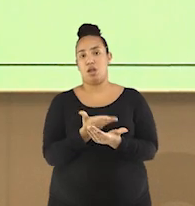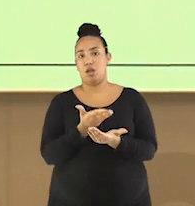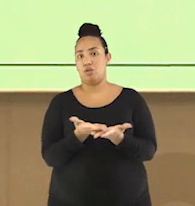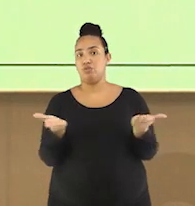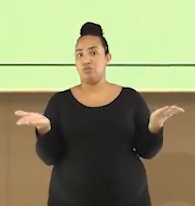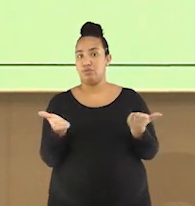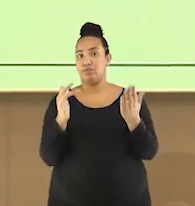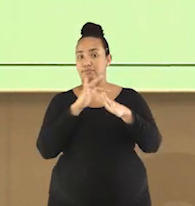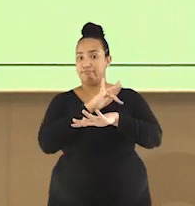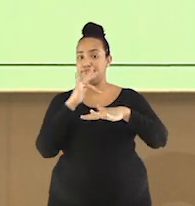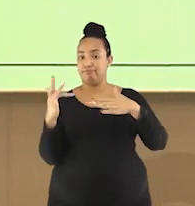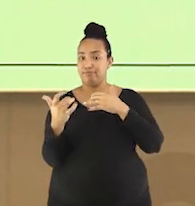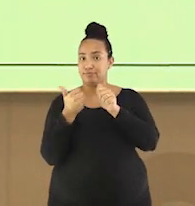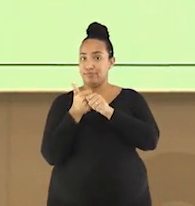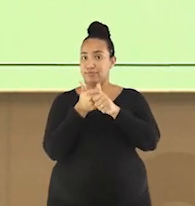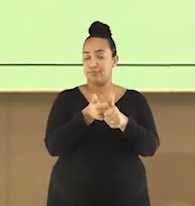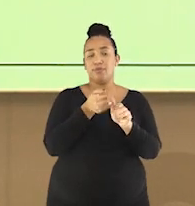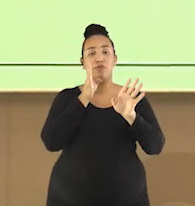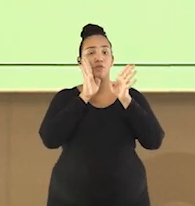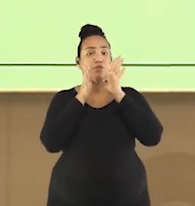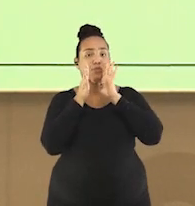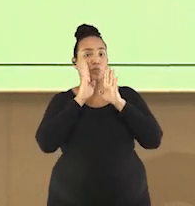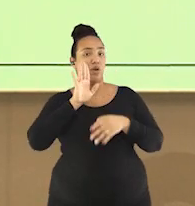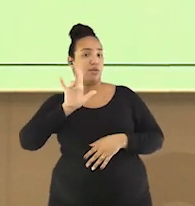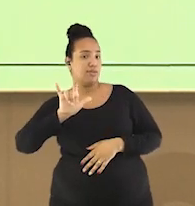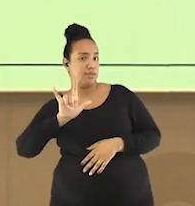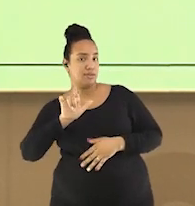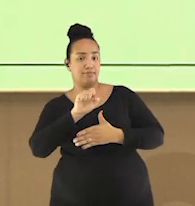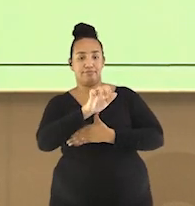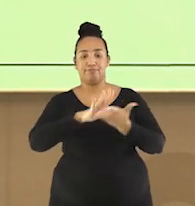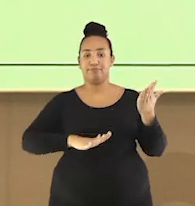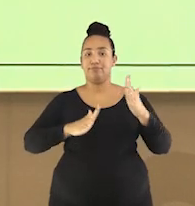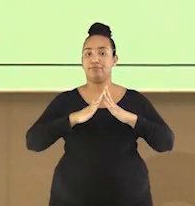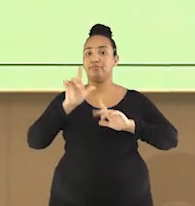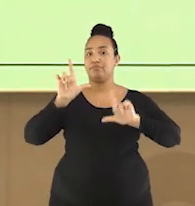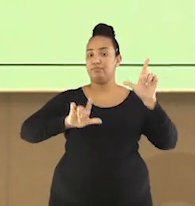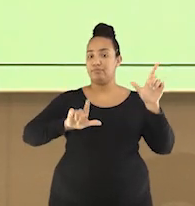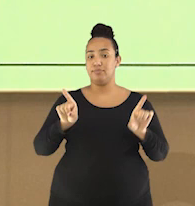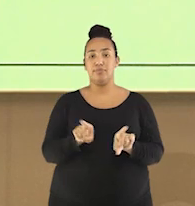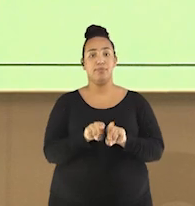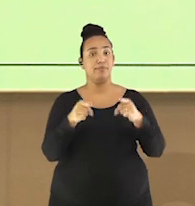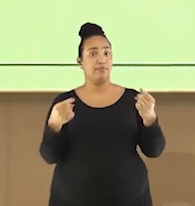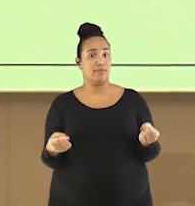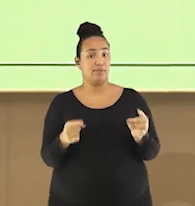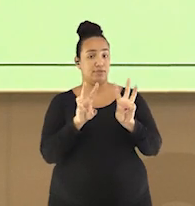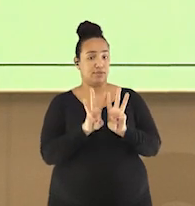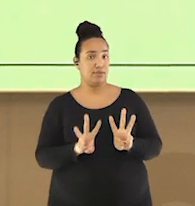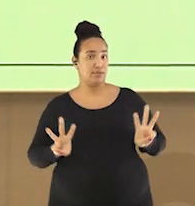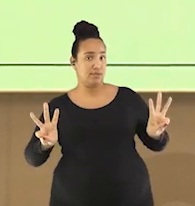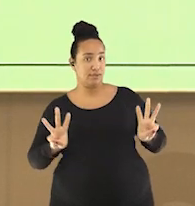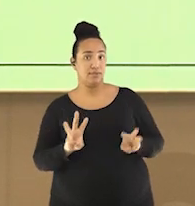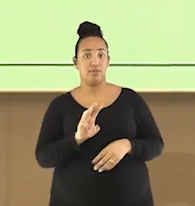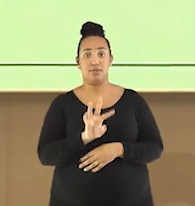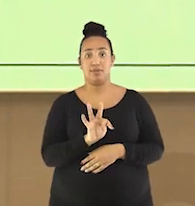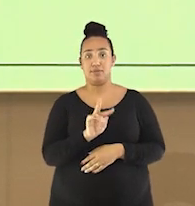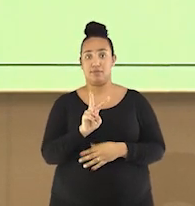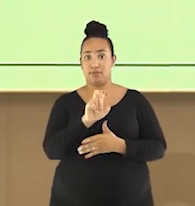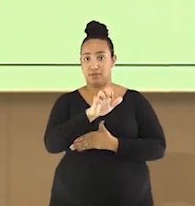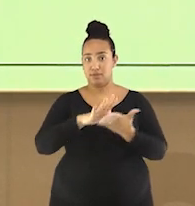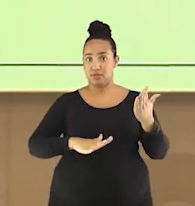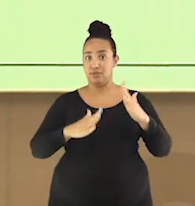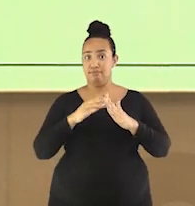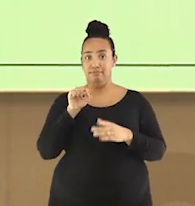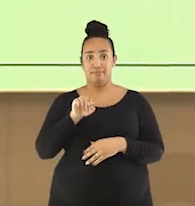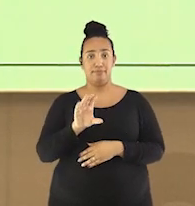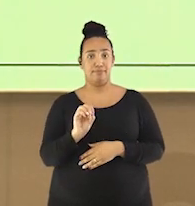Siga as nossas redes sociais, Facebook e Instagram, arroba dv em casa na TV e acesse o nosso site tvdvemcasa